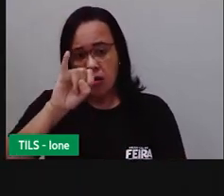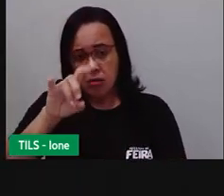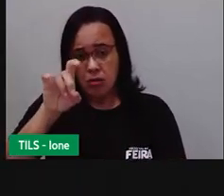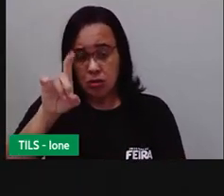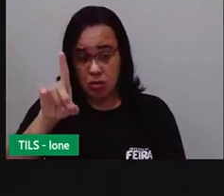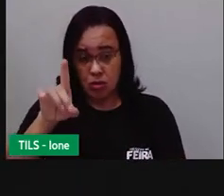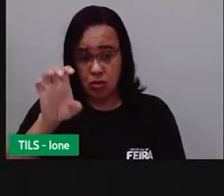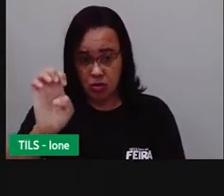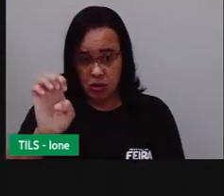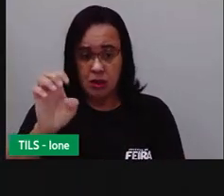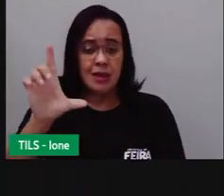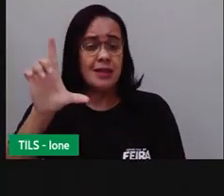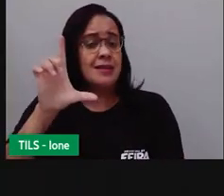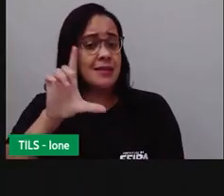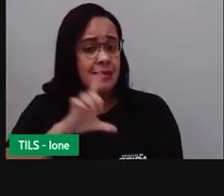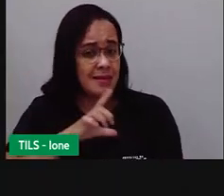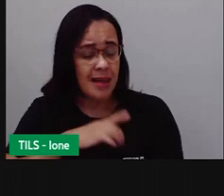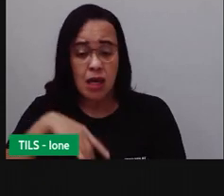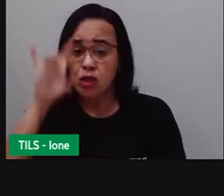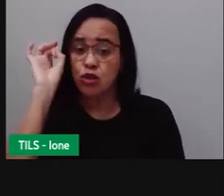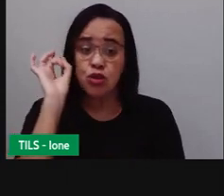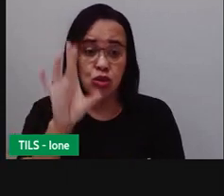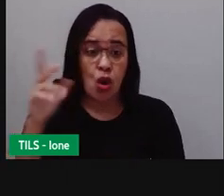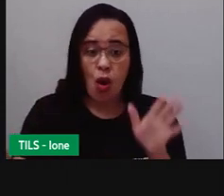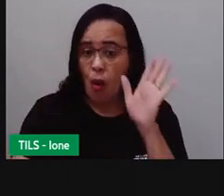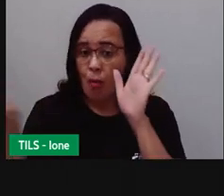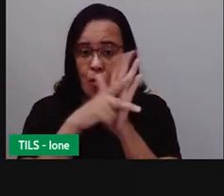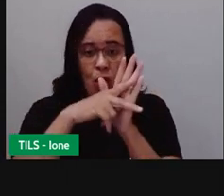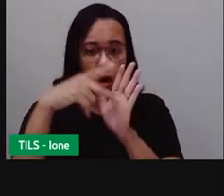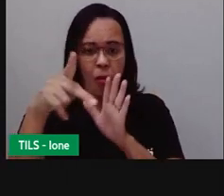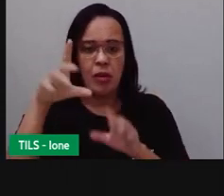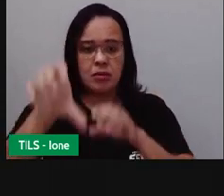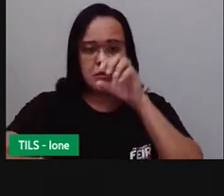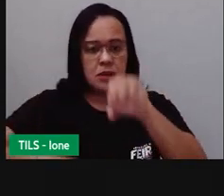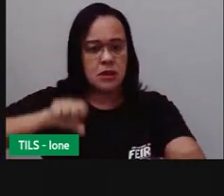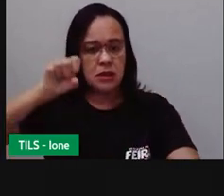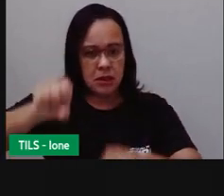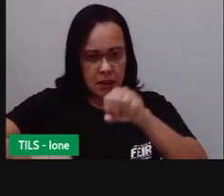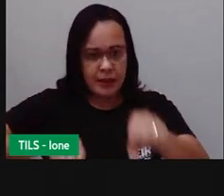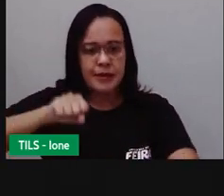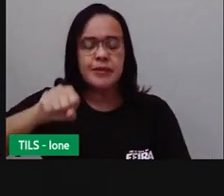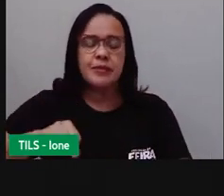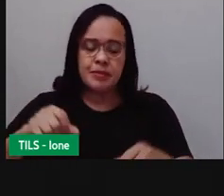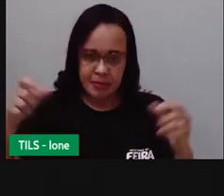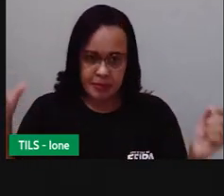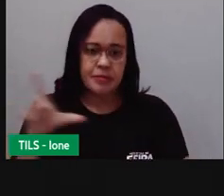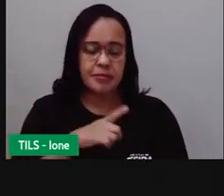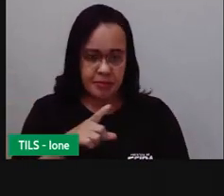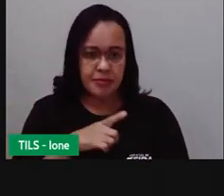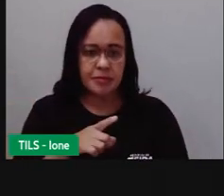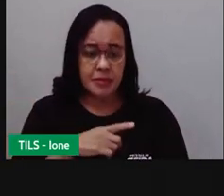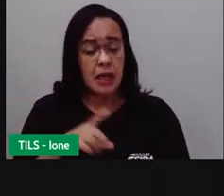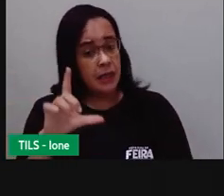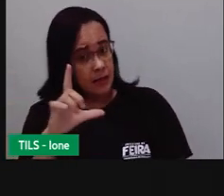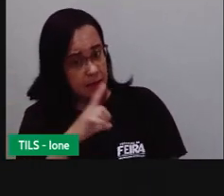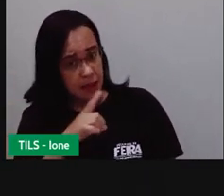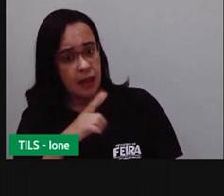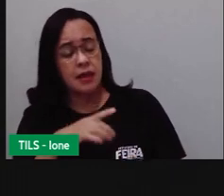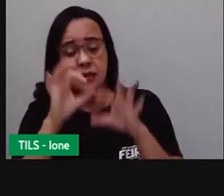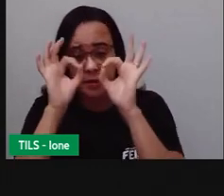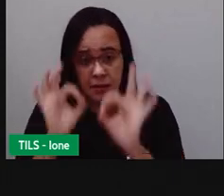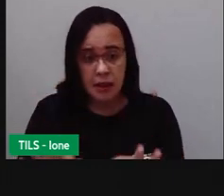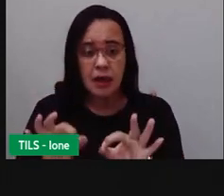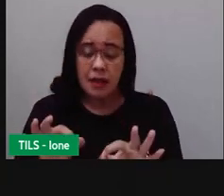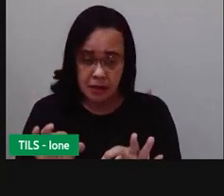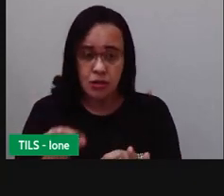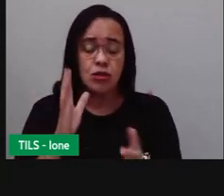somente só para que as pessoas andem de bicicleta. Então, é importante também lembrar o seguinte. Os ciclistas têm um espaço na Noide para andar de